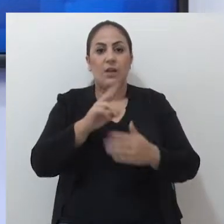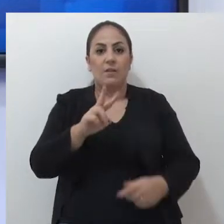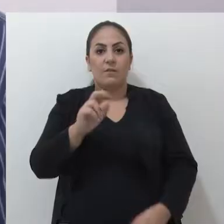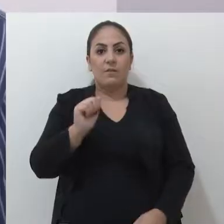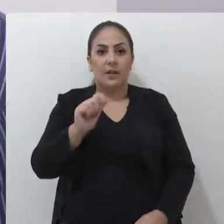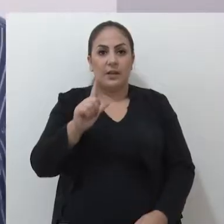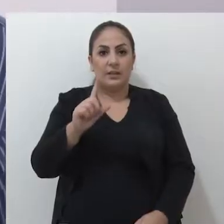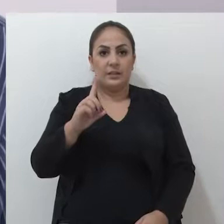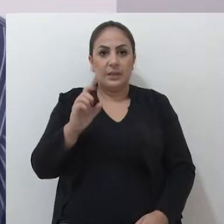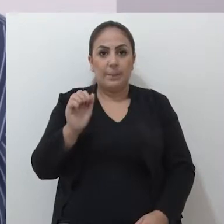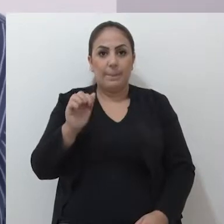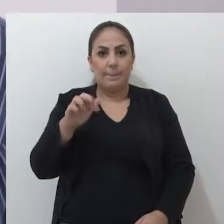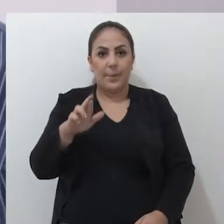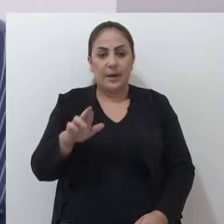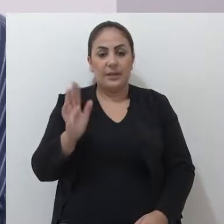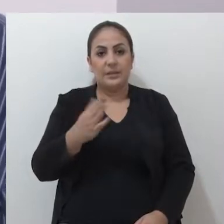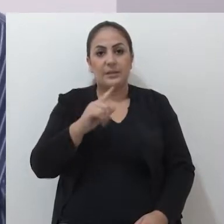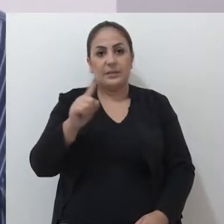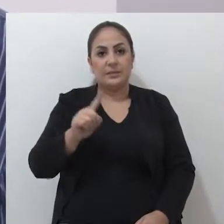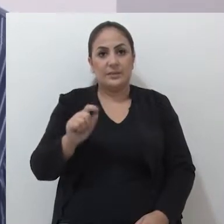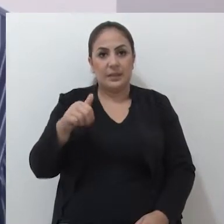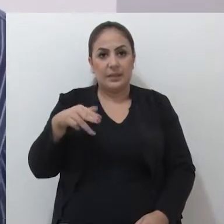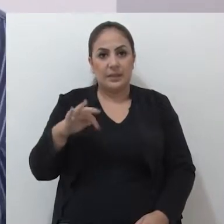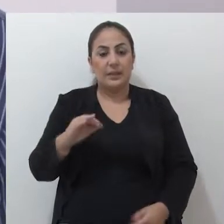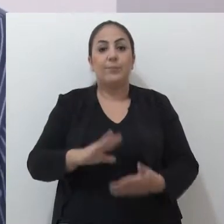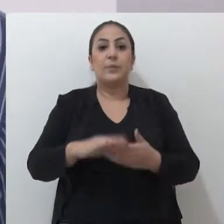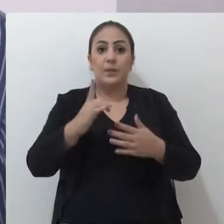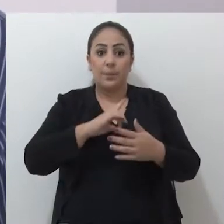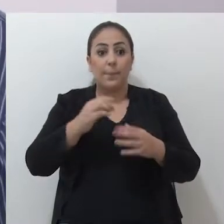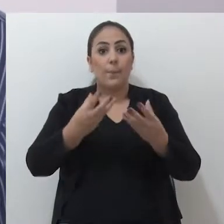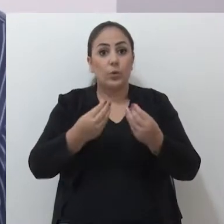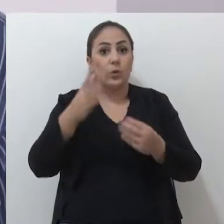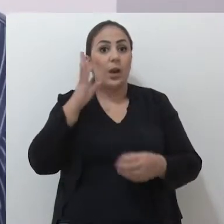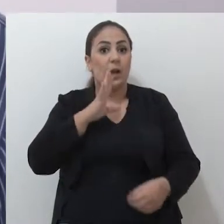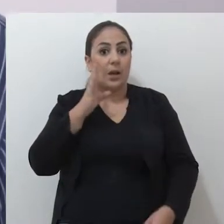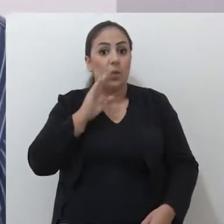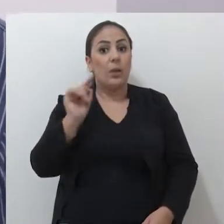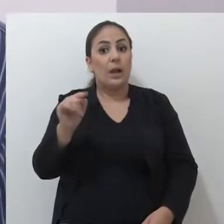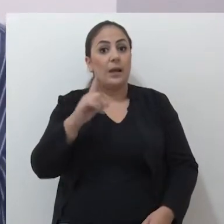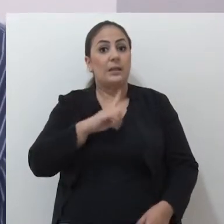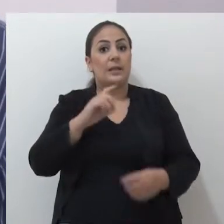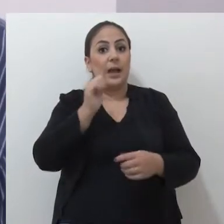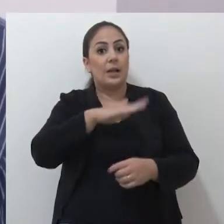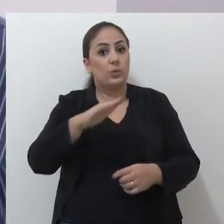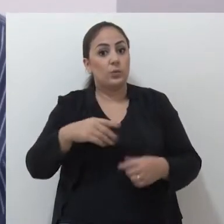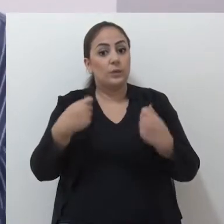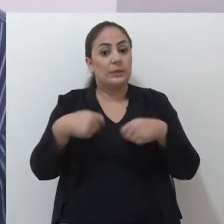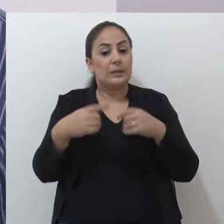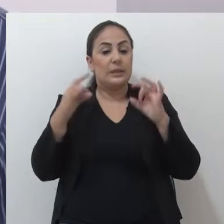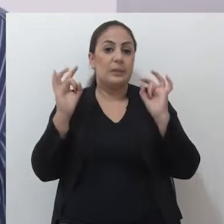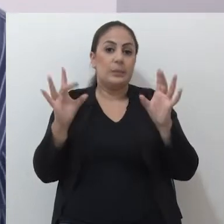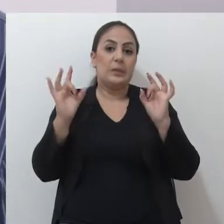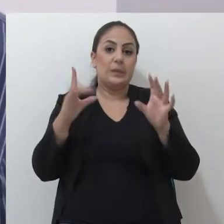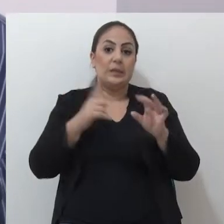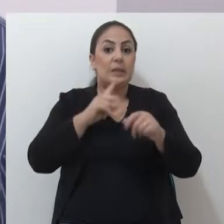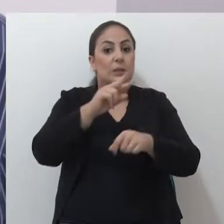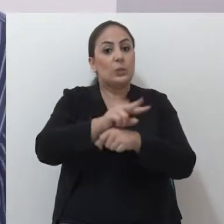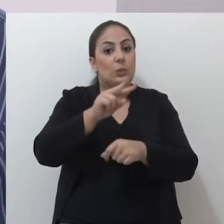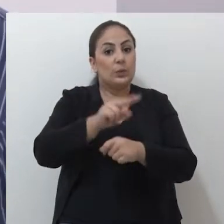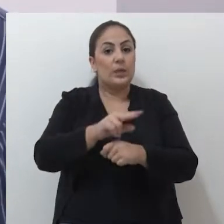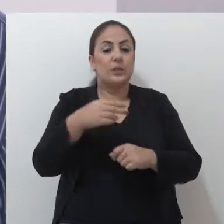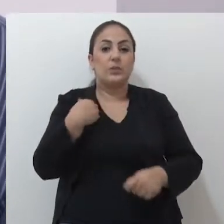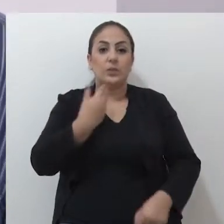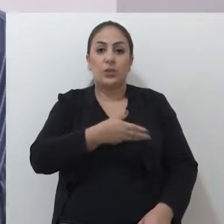Zanatta. Foi uma edição bem legal. Lá eles têm alguns alunos com necessidades especiais, tem que ter um